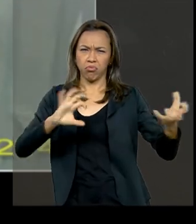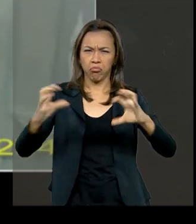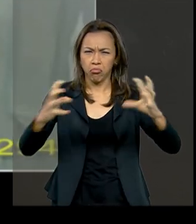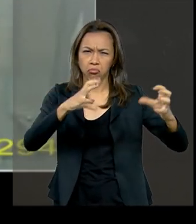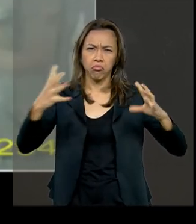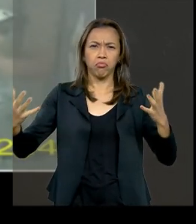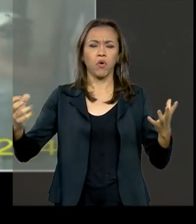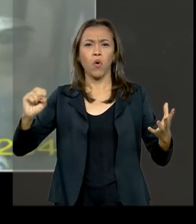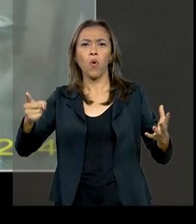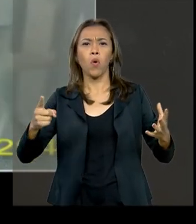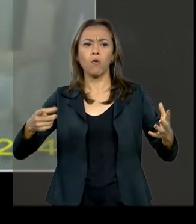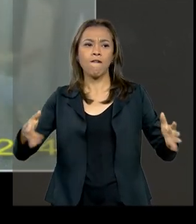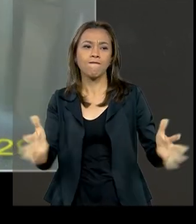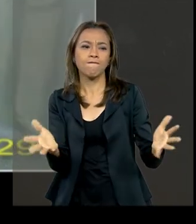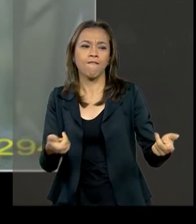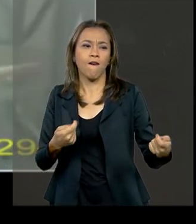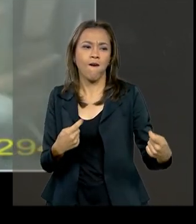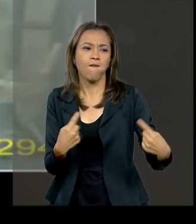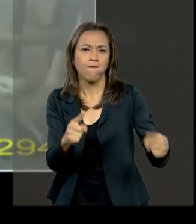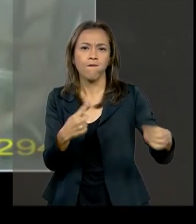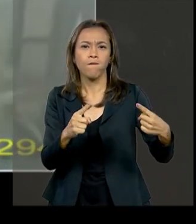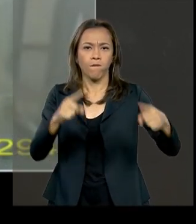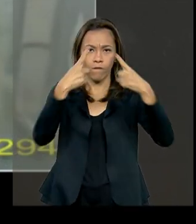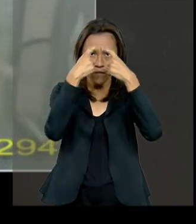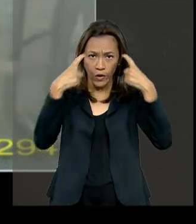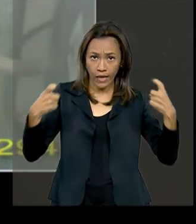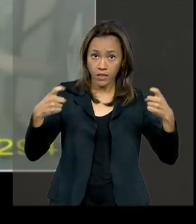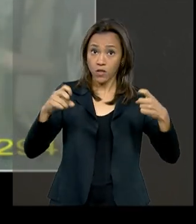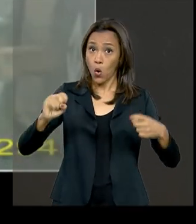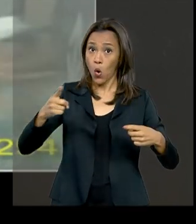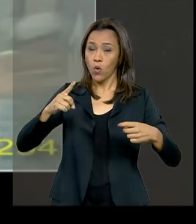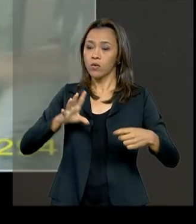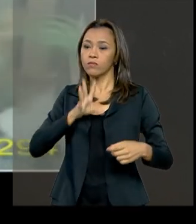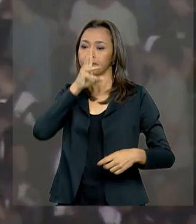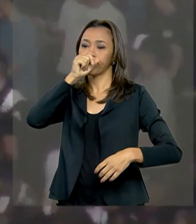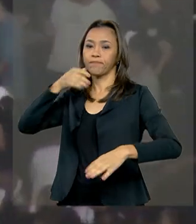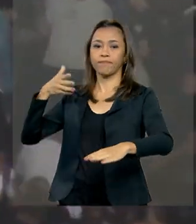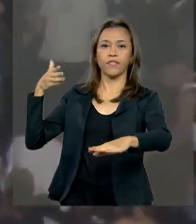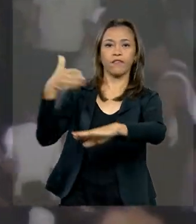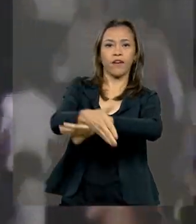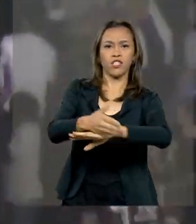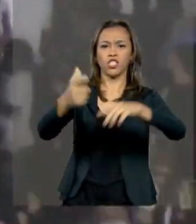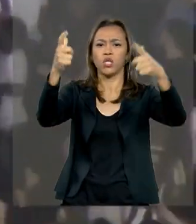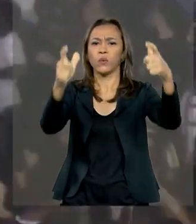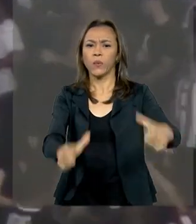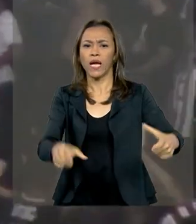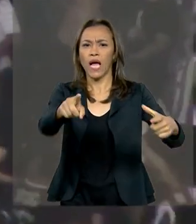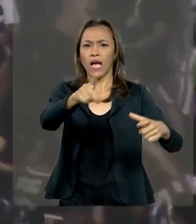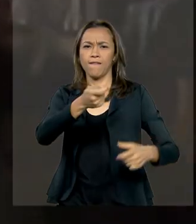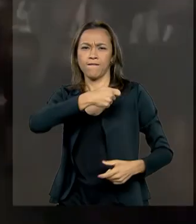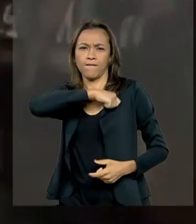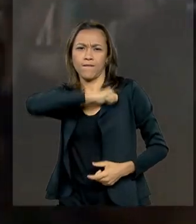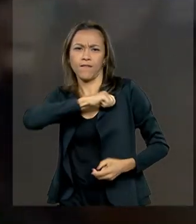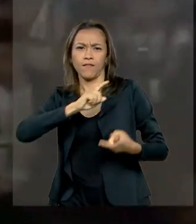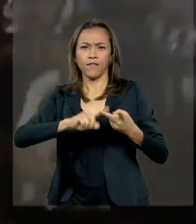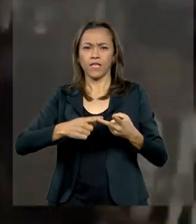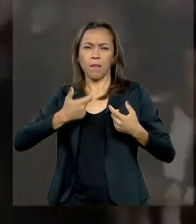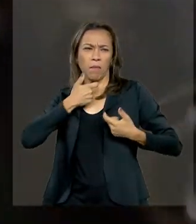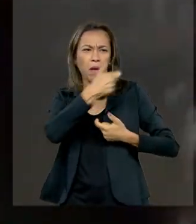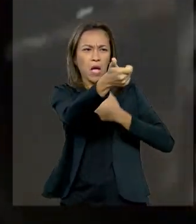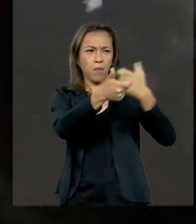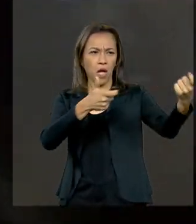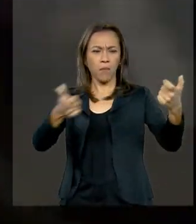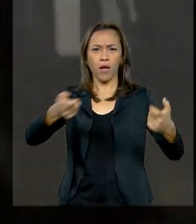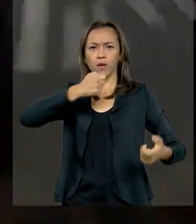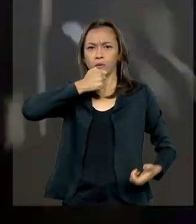praticar ou incitar a violência ou invadir local restrito aos competidores, árbitros, fiscais, dirigentes, será